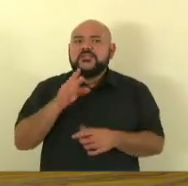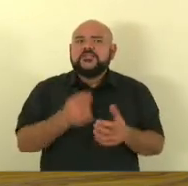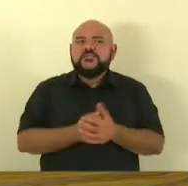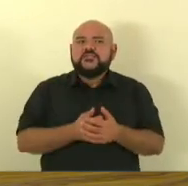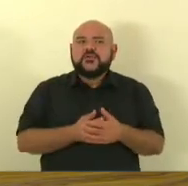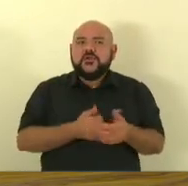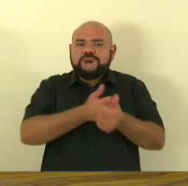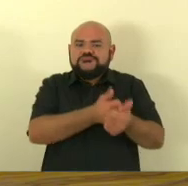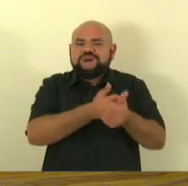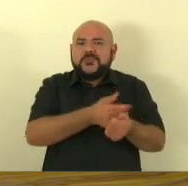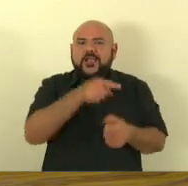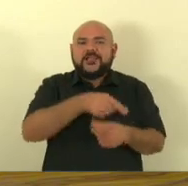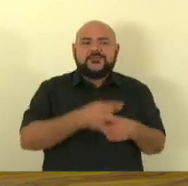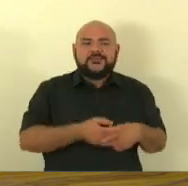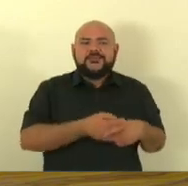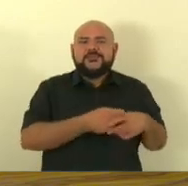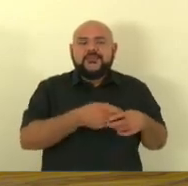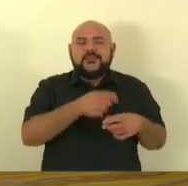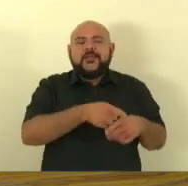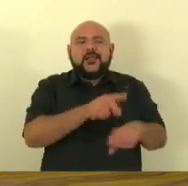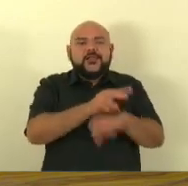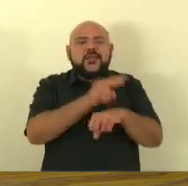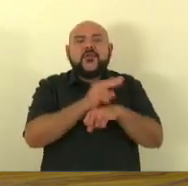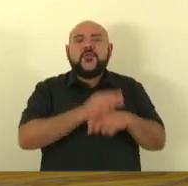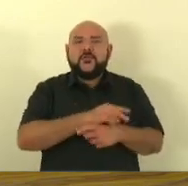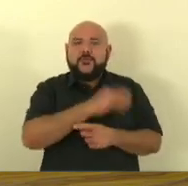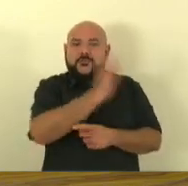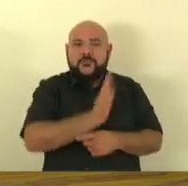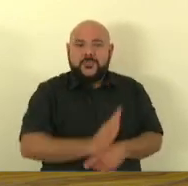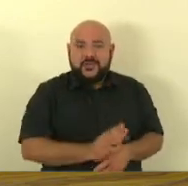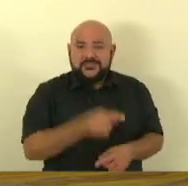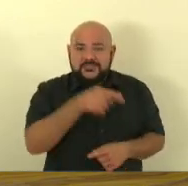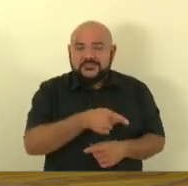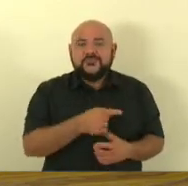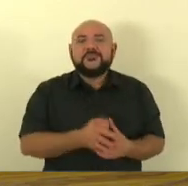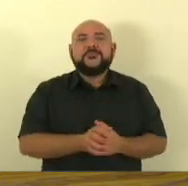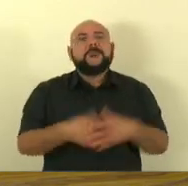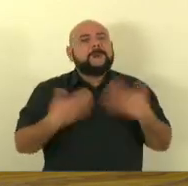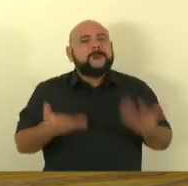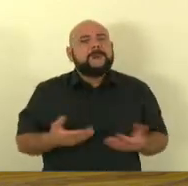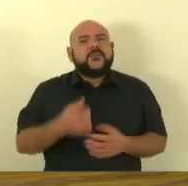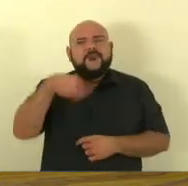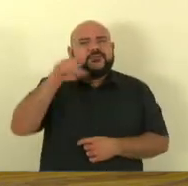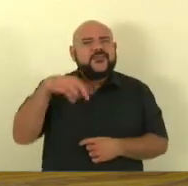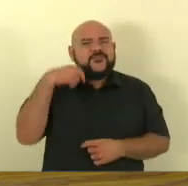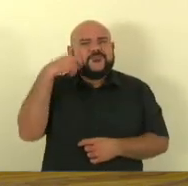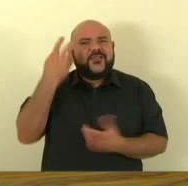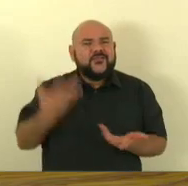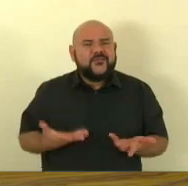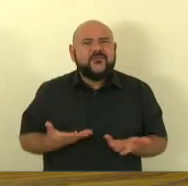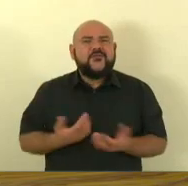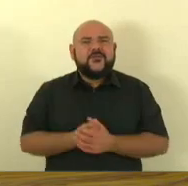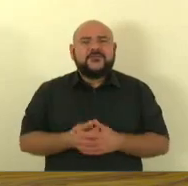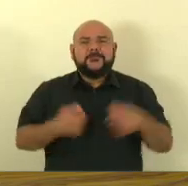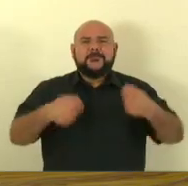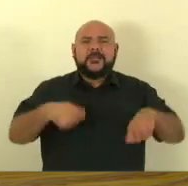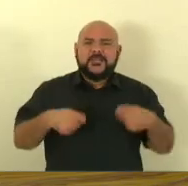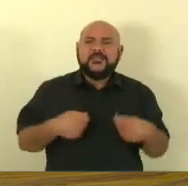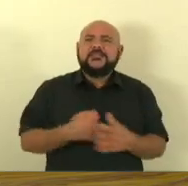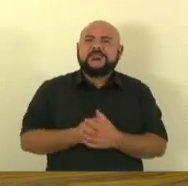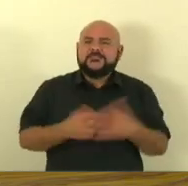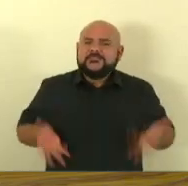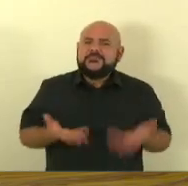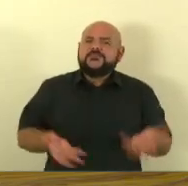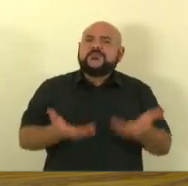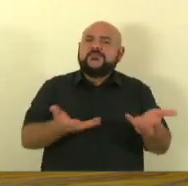menos de 3% da degradação ambiental então por favor pessoal tomem vergonha parem de atrasar o desenvolvimento do